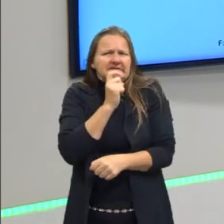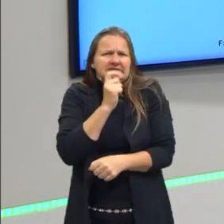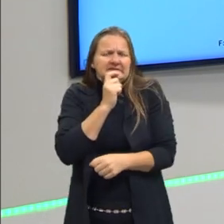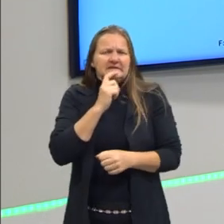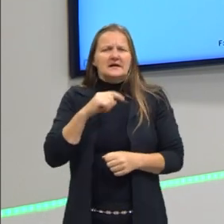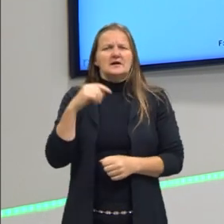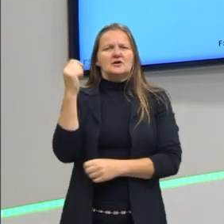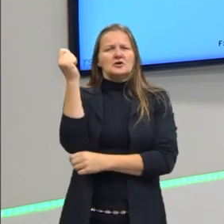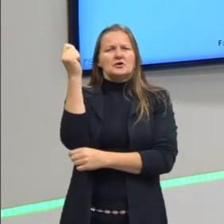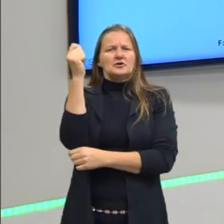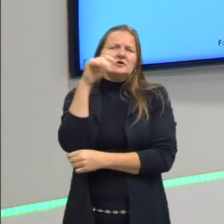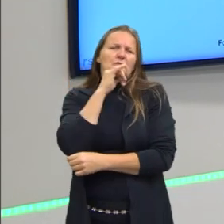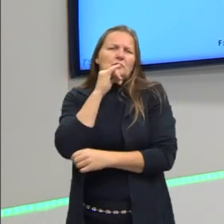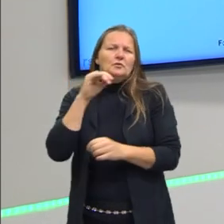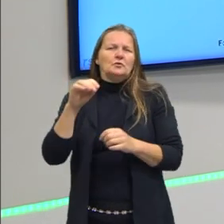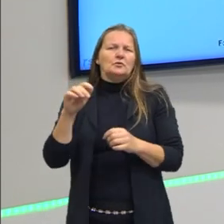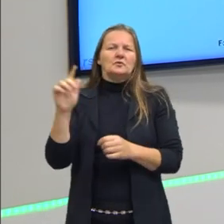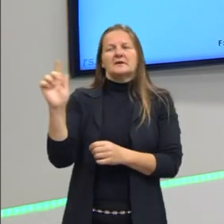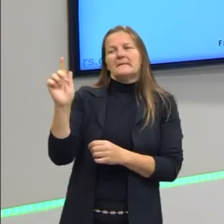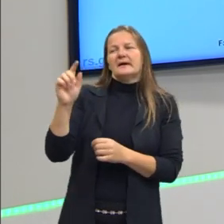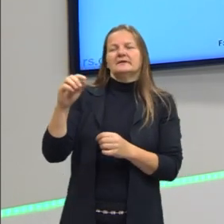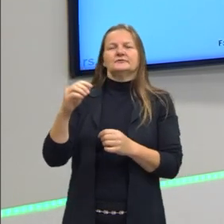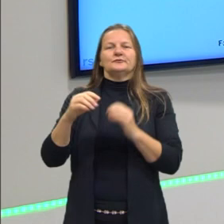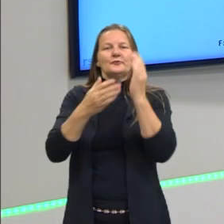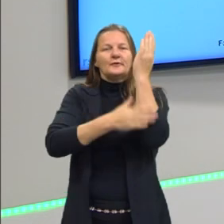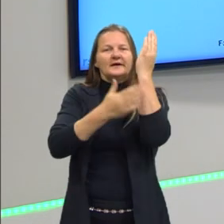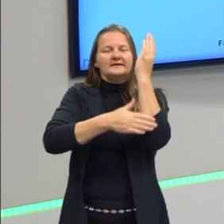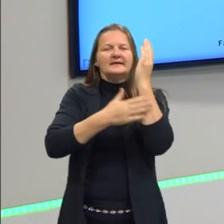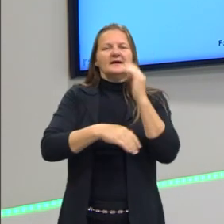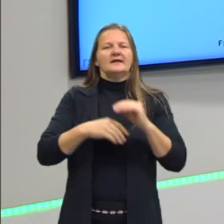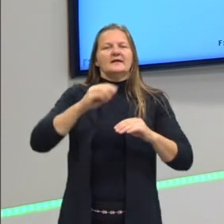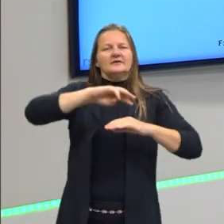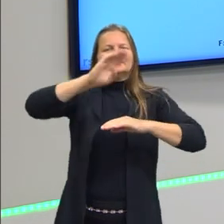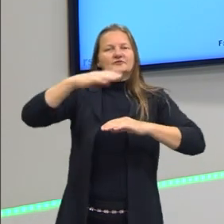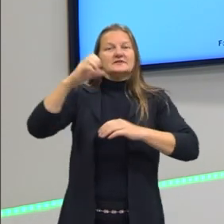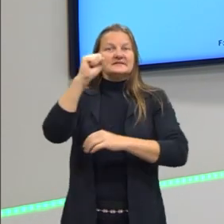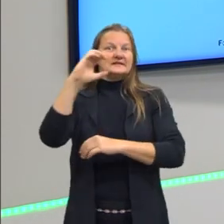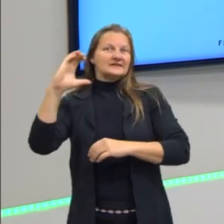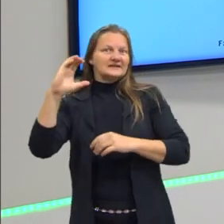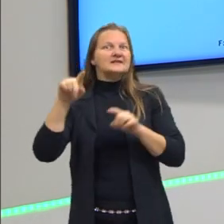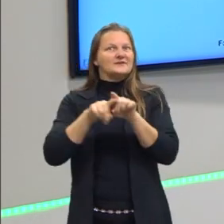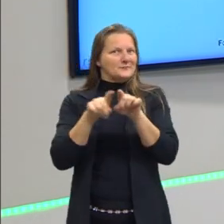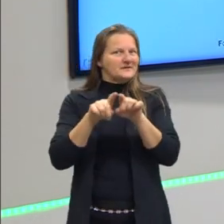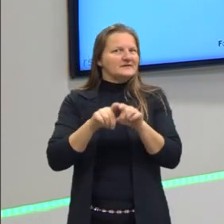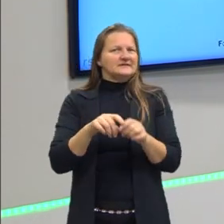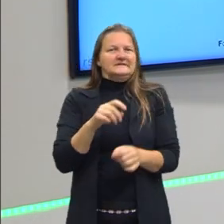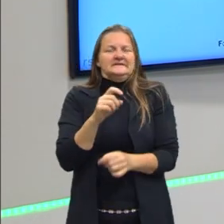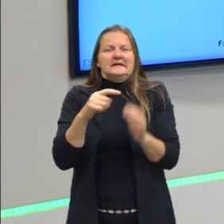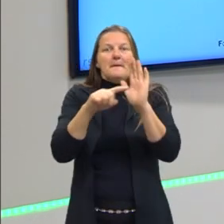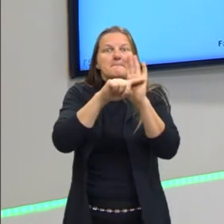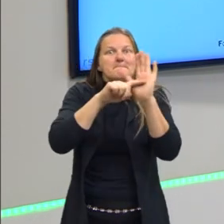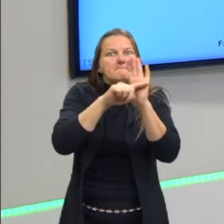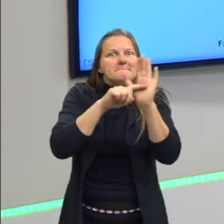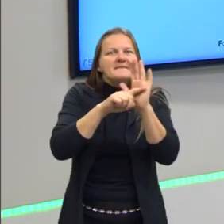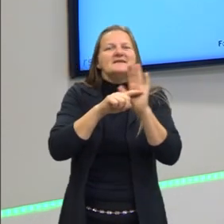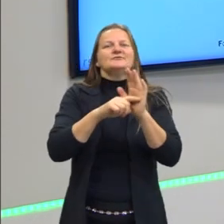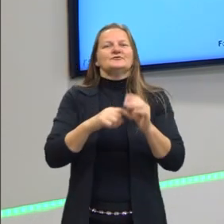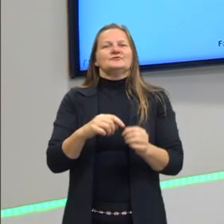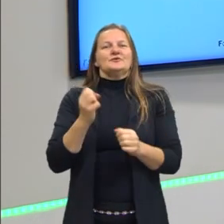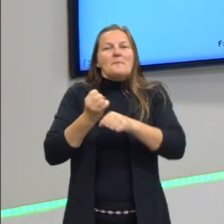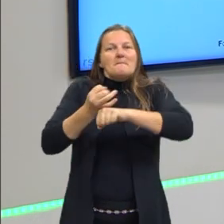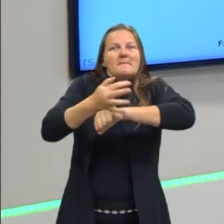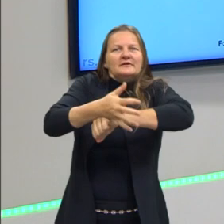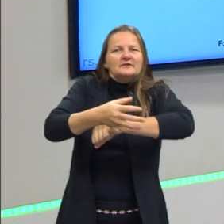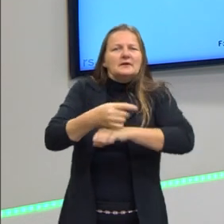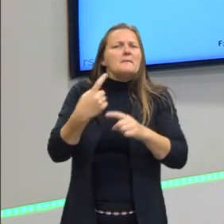Gaúcha, na Serra Catarinense, que no inverno facilmente a temperatura durante a madrugada fica negativa. Por que aquela água não